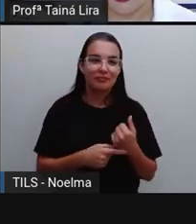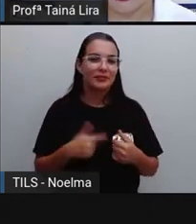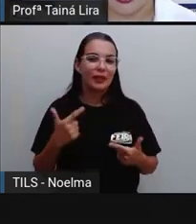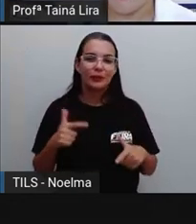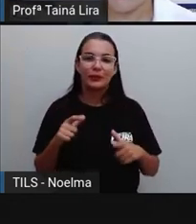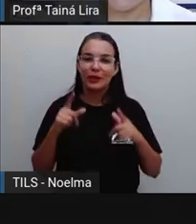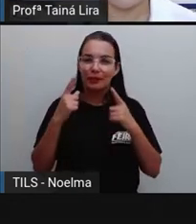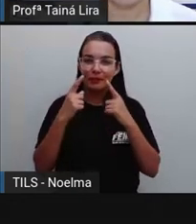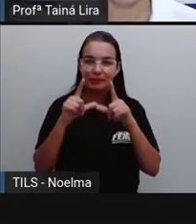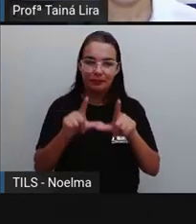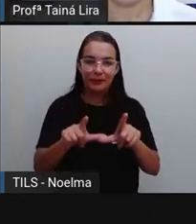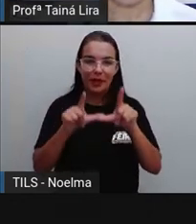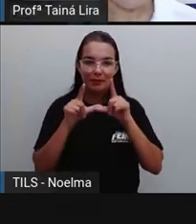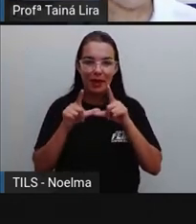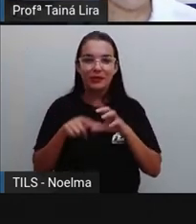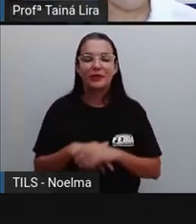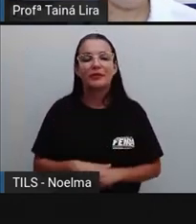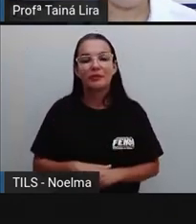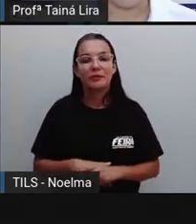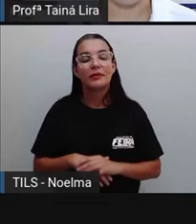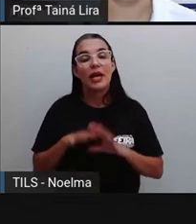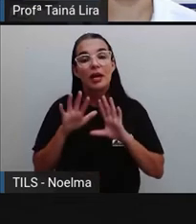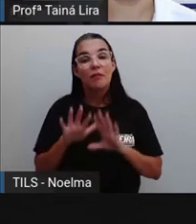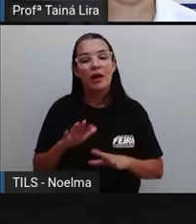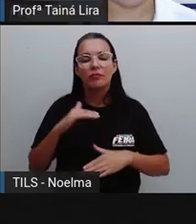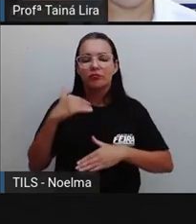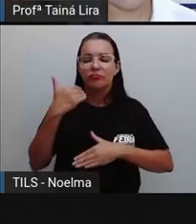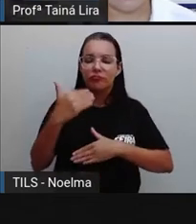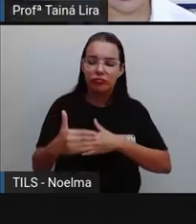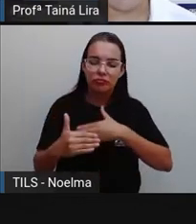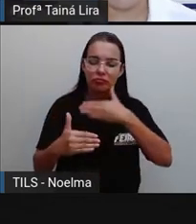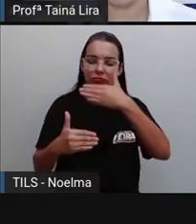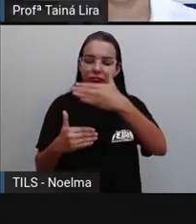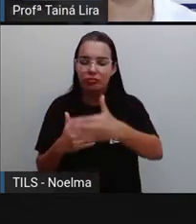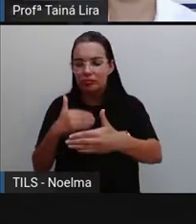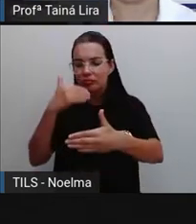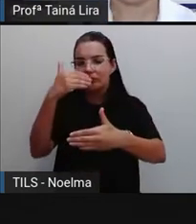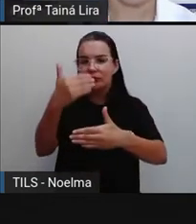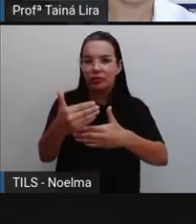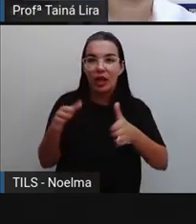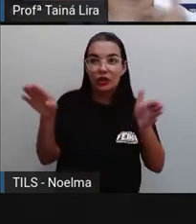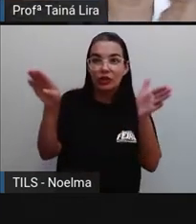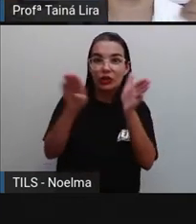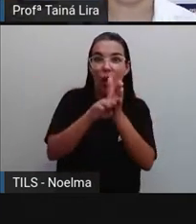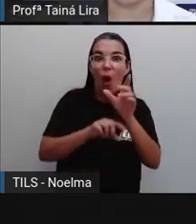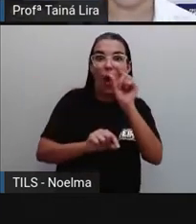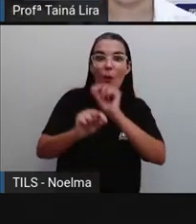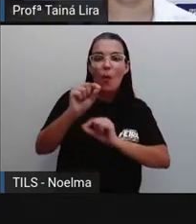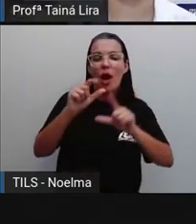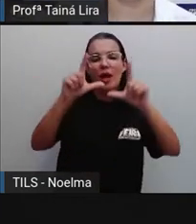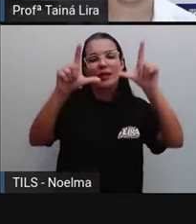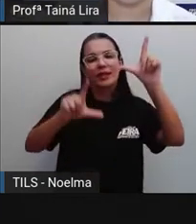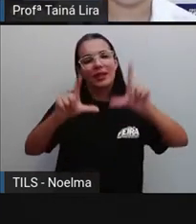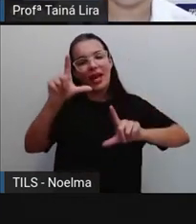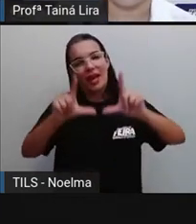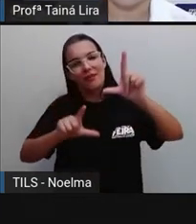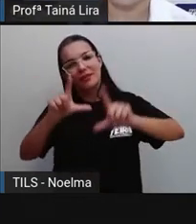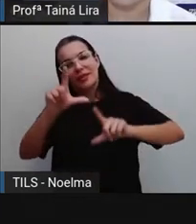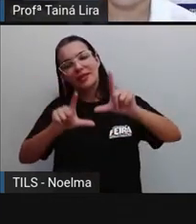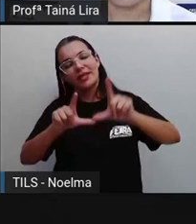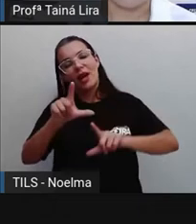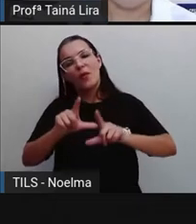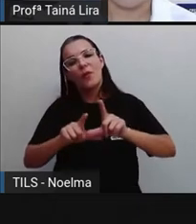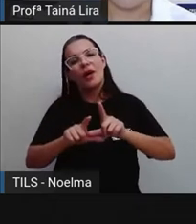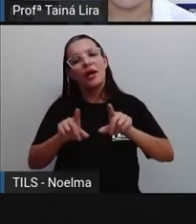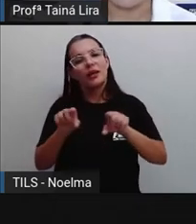imagens, tá? Só que com o tempo, com a chegada da televisão, a televisão também transmitia, né,